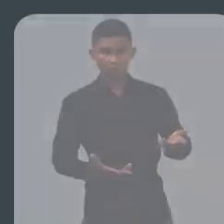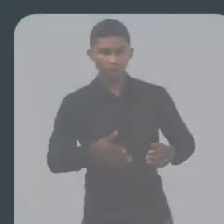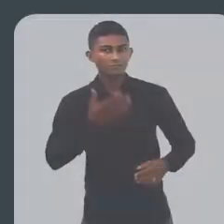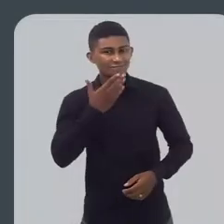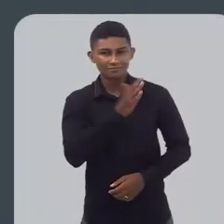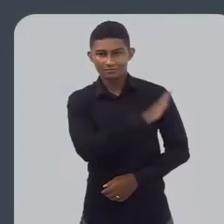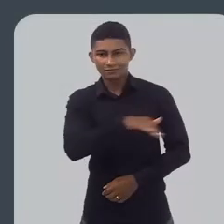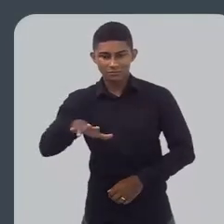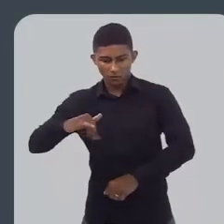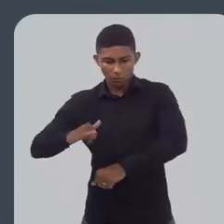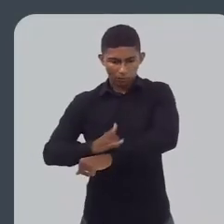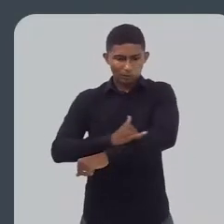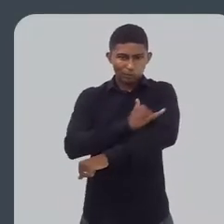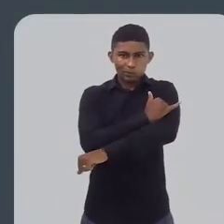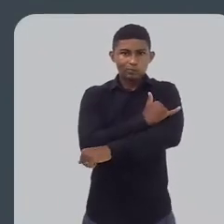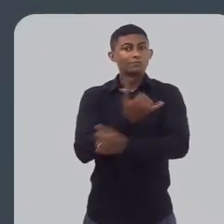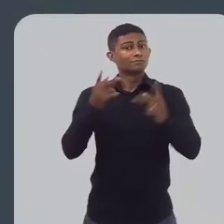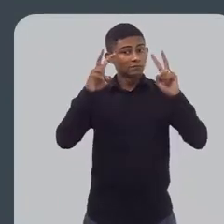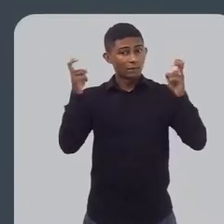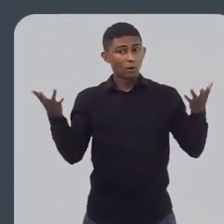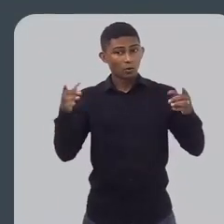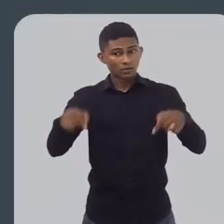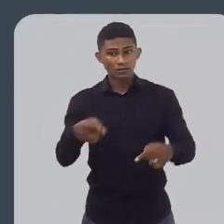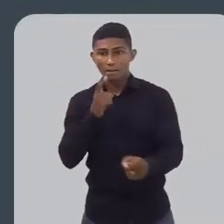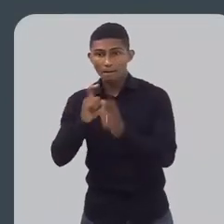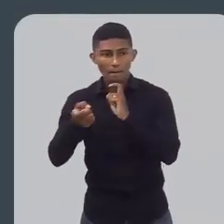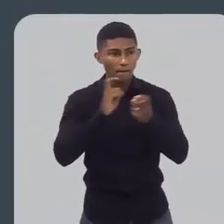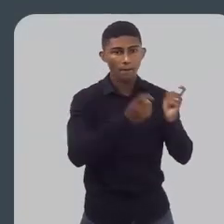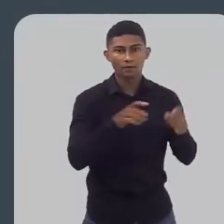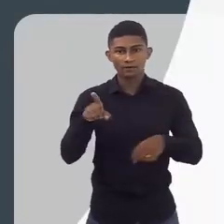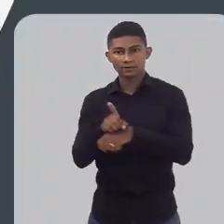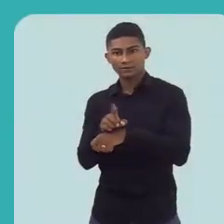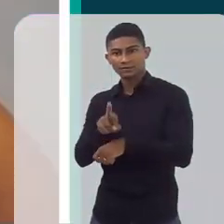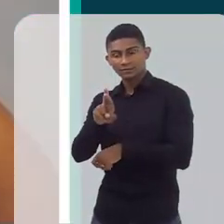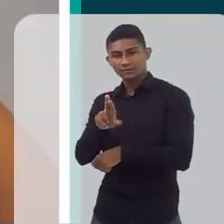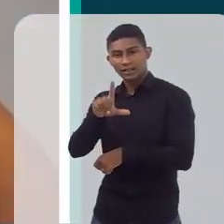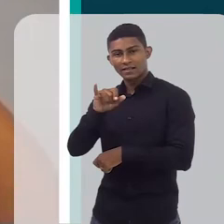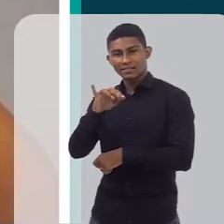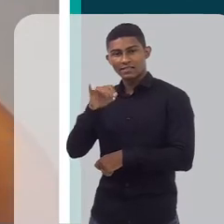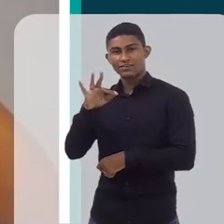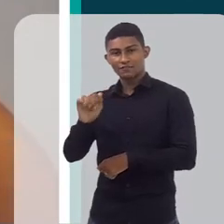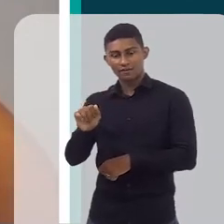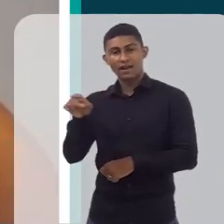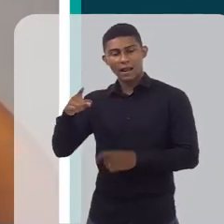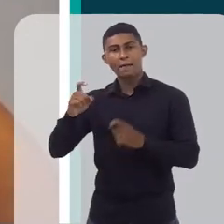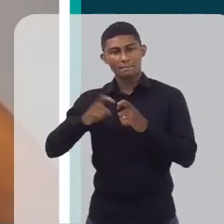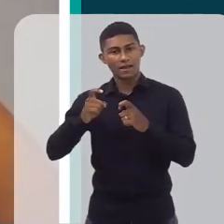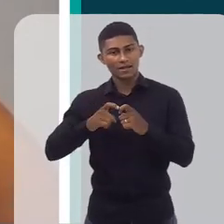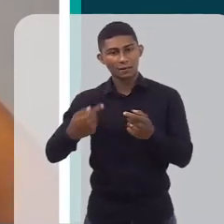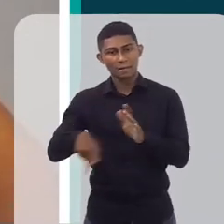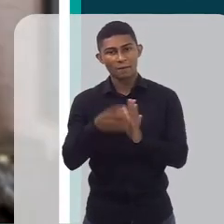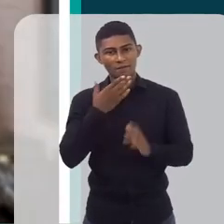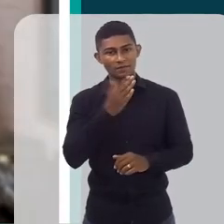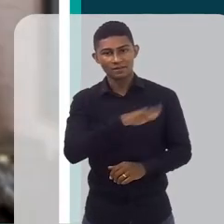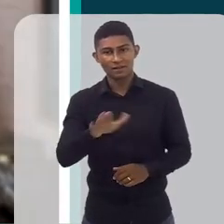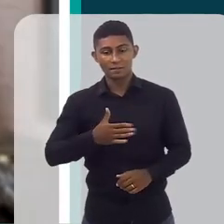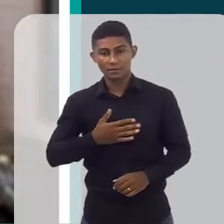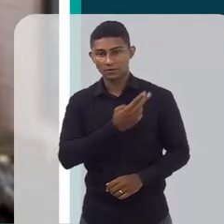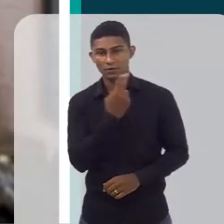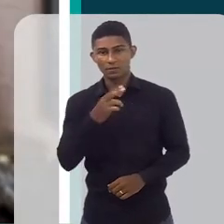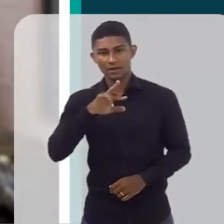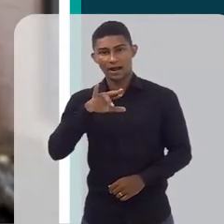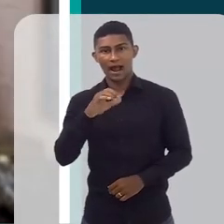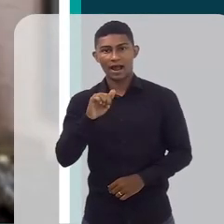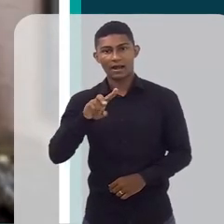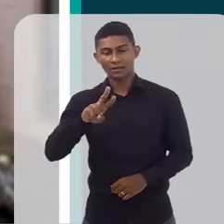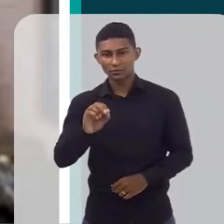Obesidade infantil, tema do nosso bate-papo de hoje com a doutora Latife Salomão, médica endocrinologista pediátrica. Eu